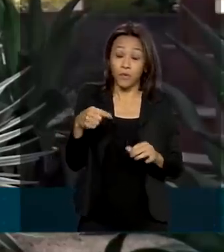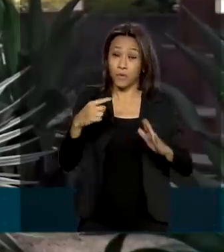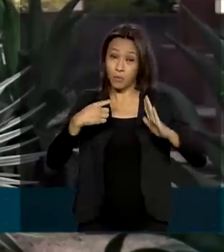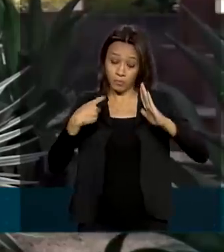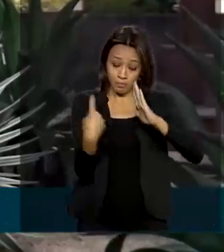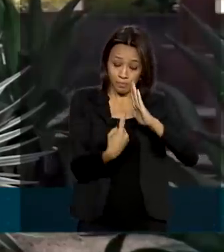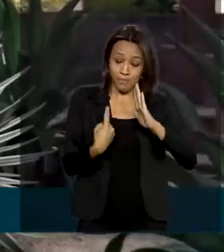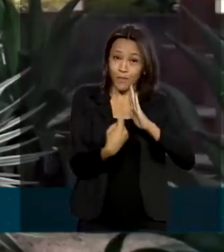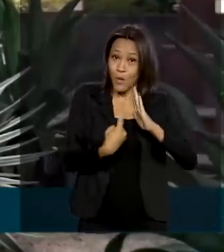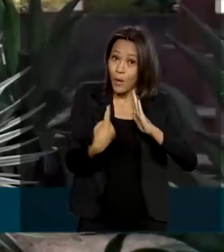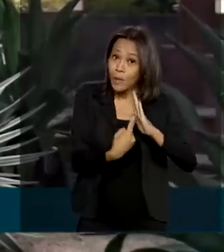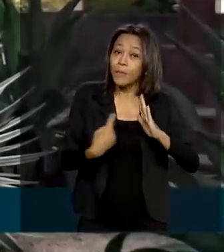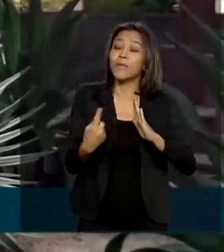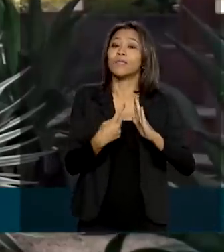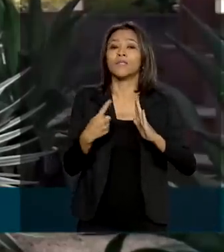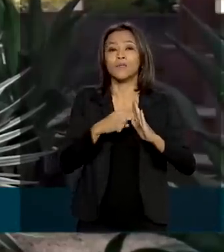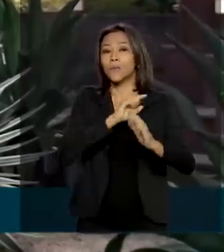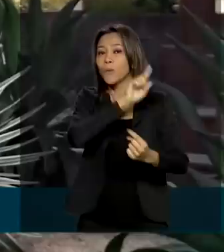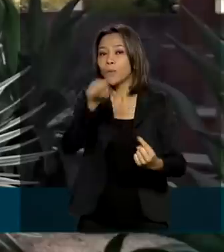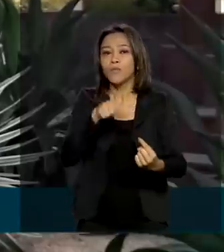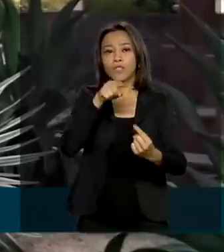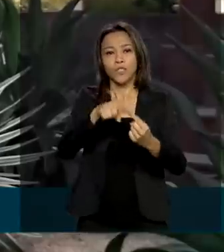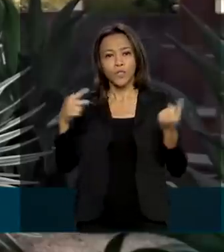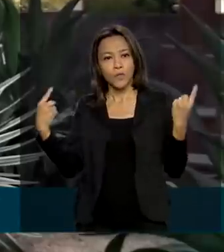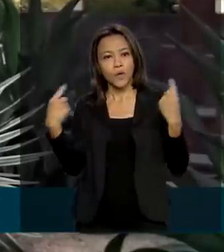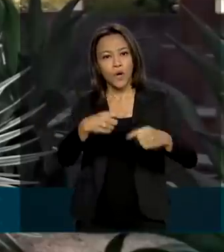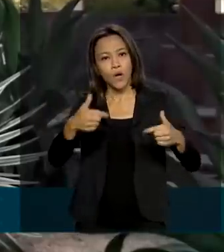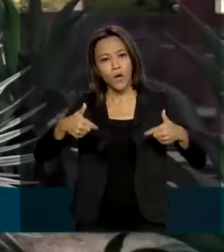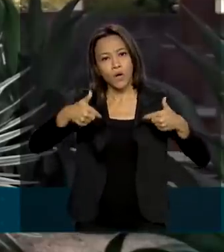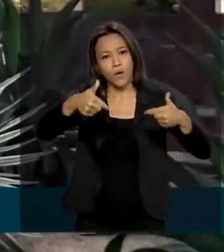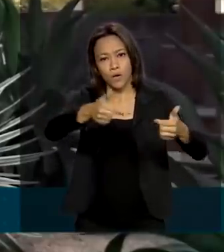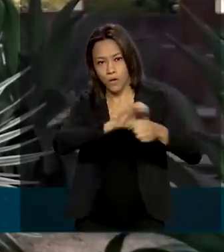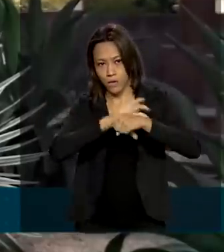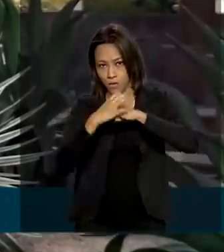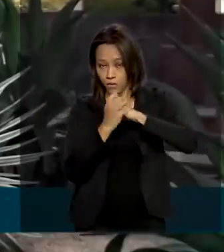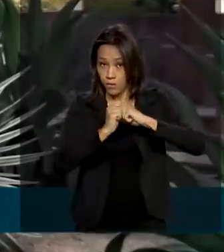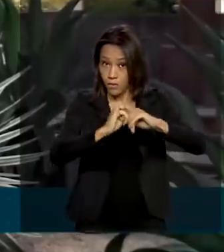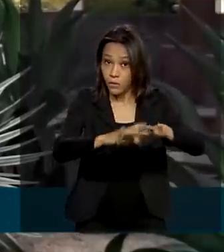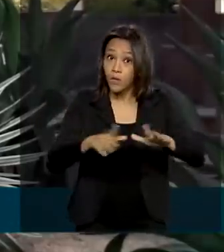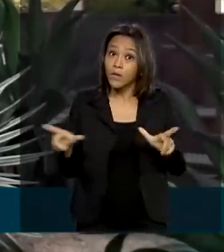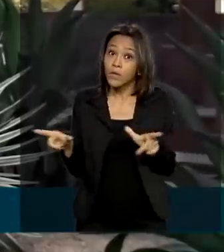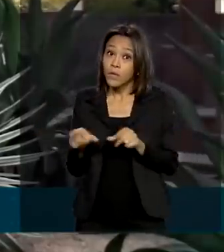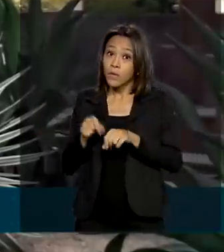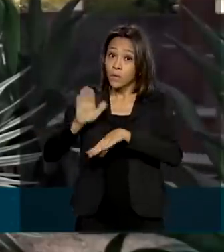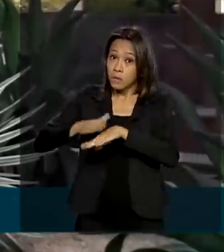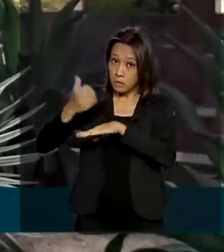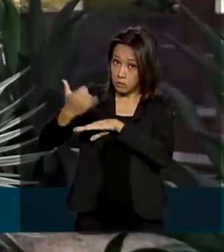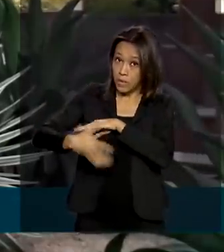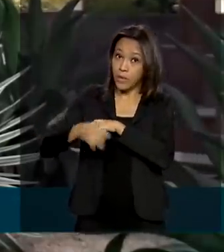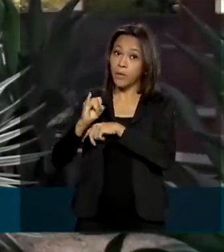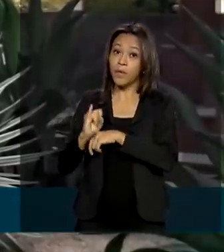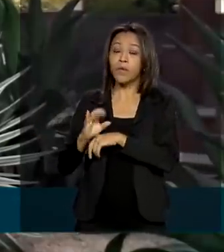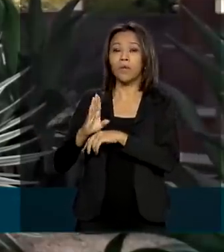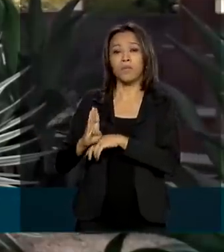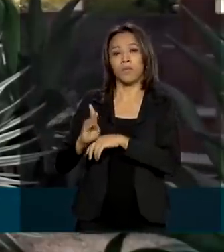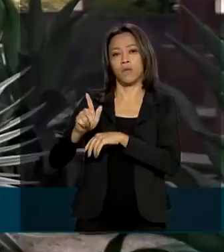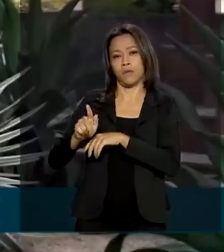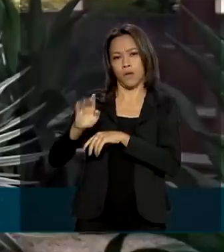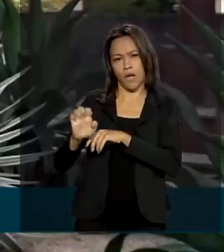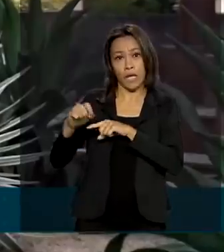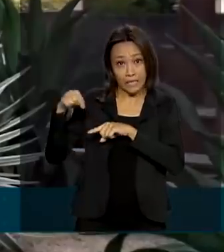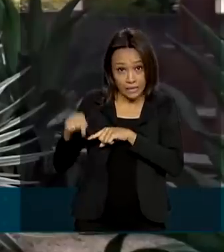social adotado para combater a pandemia de Covid-19. Segundo o IBGE, isso impactou diretamente a economia brasileira.